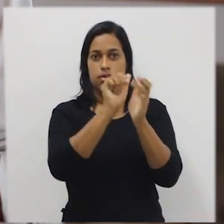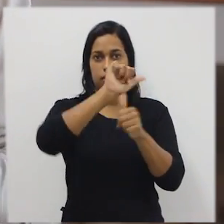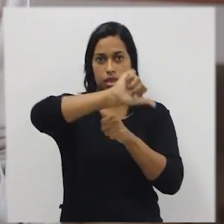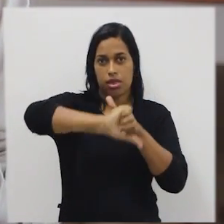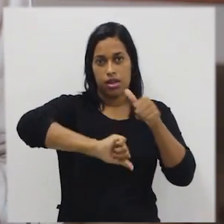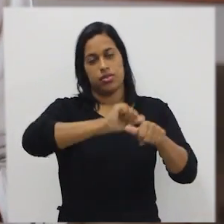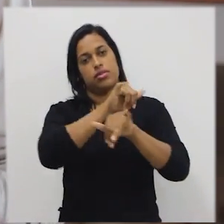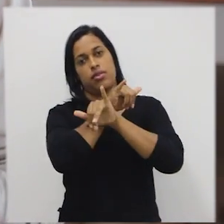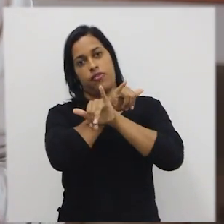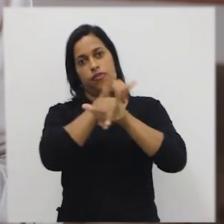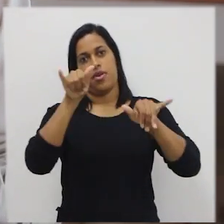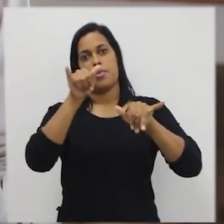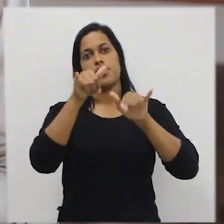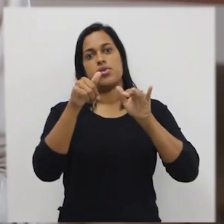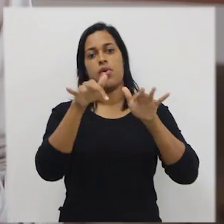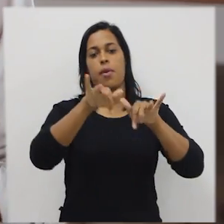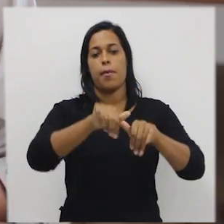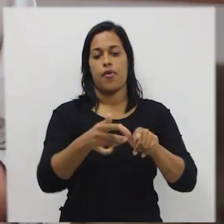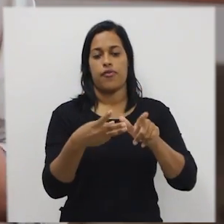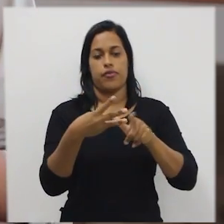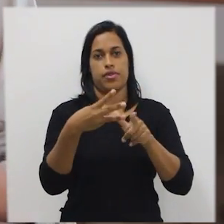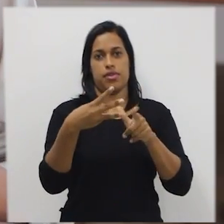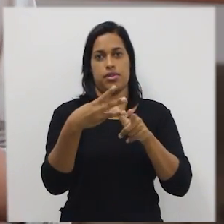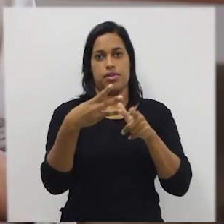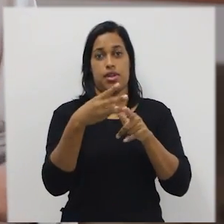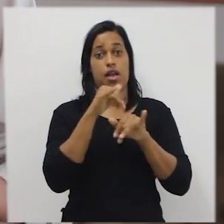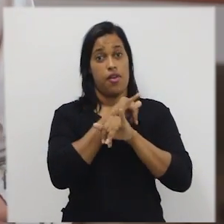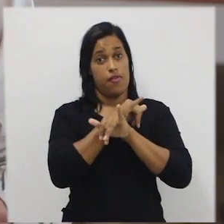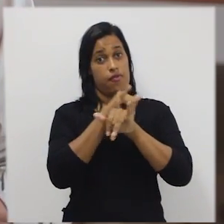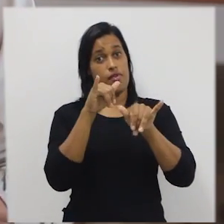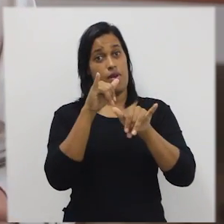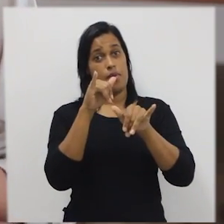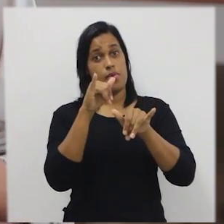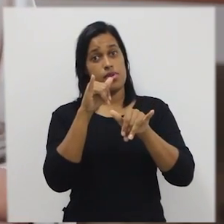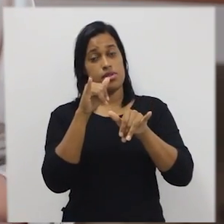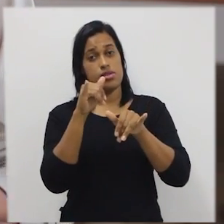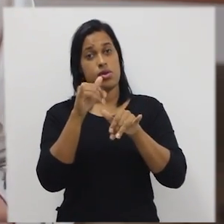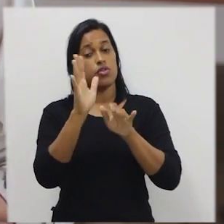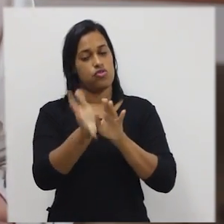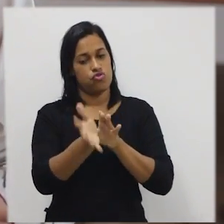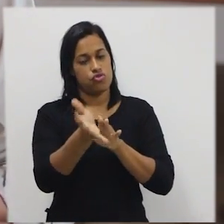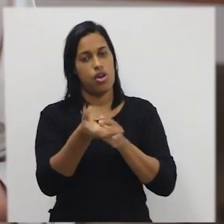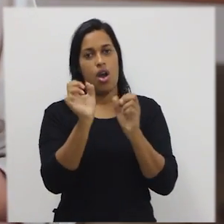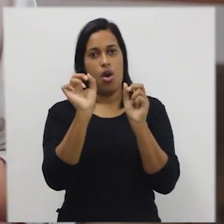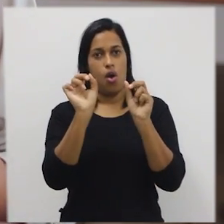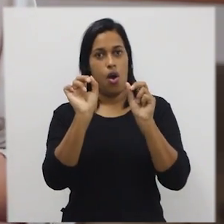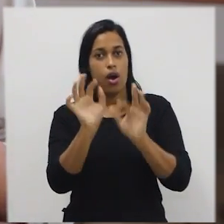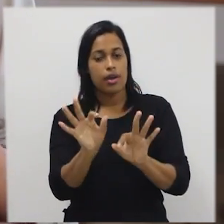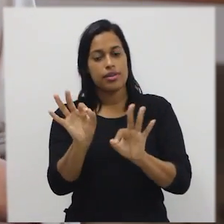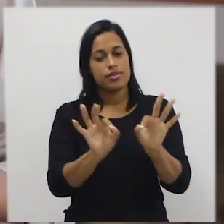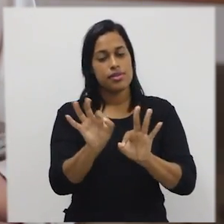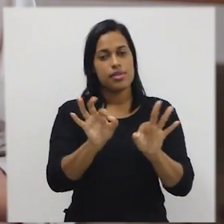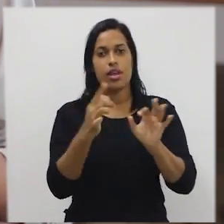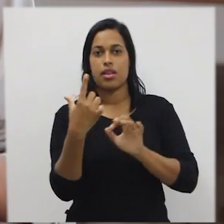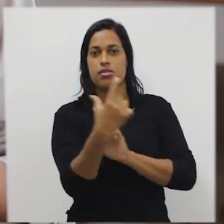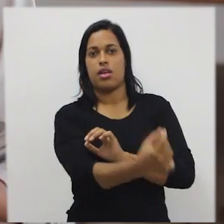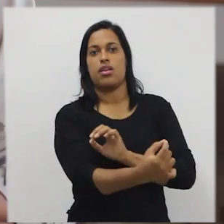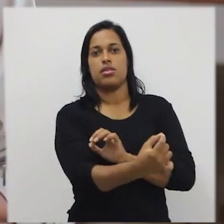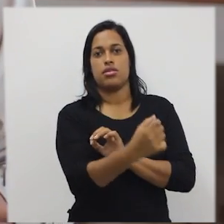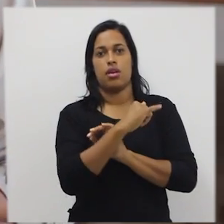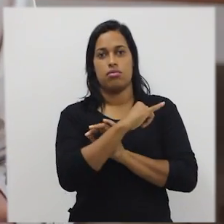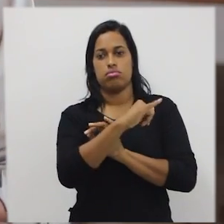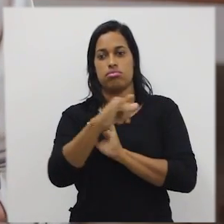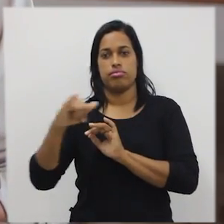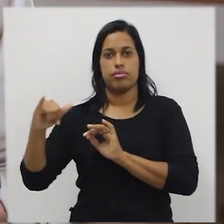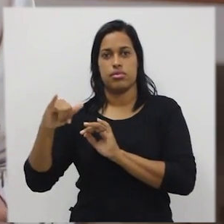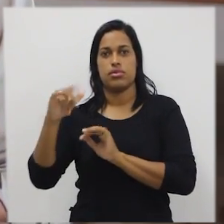transformado em informação e, por fim, a informação processada, ela é saída, é exibida